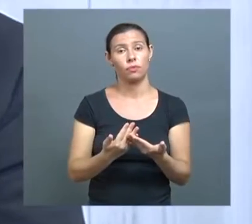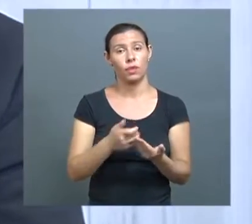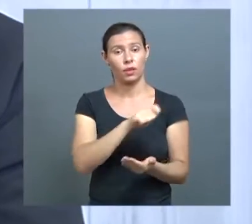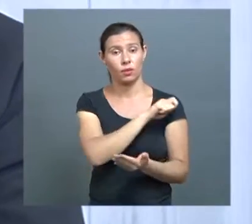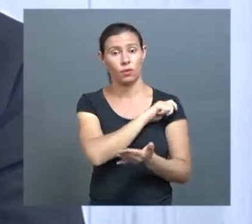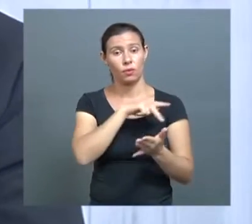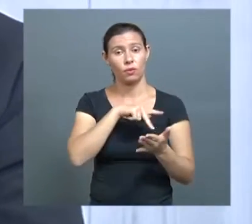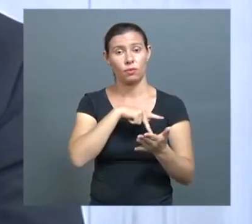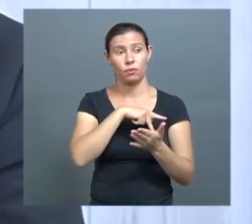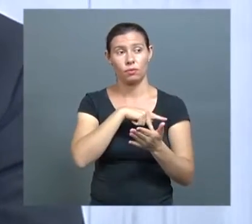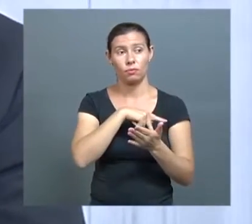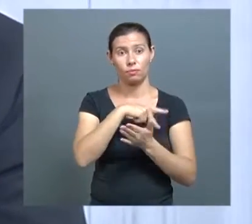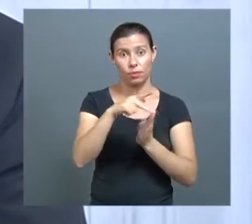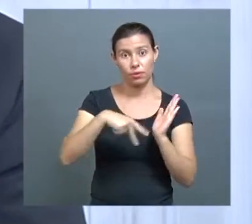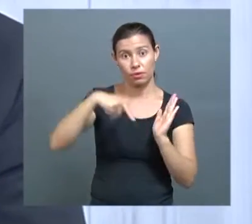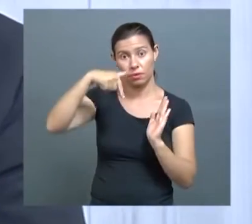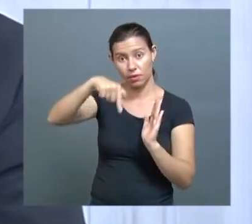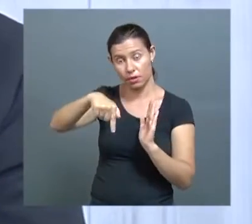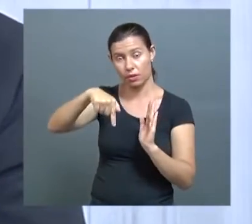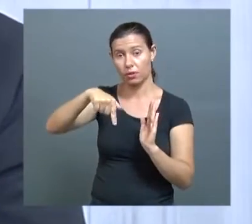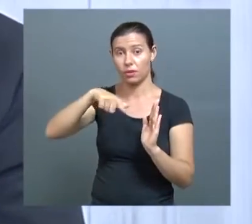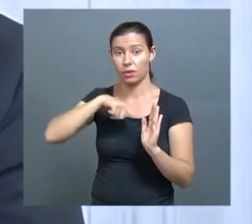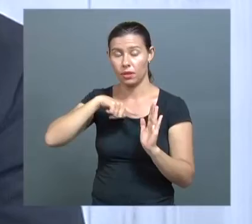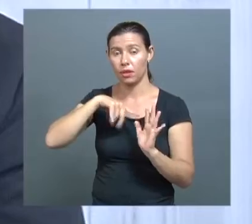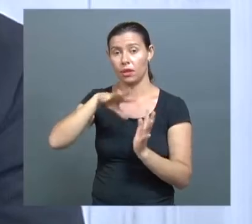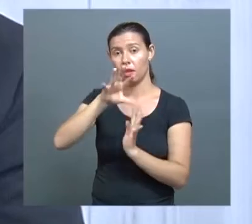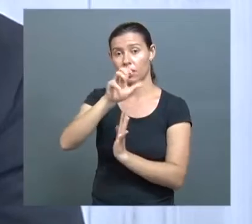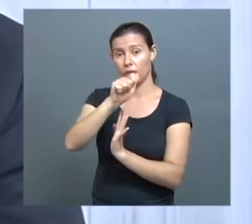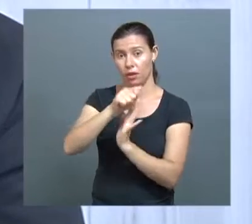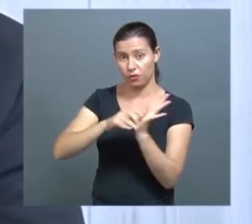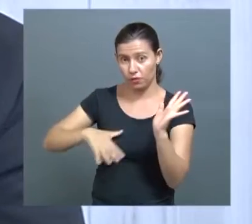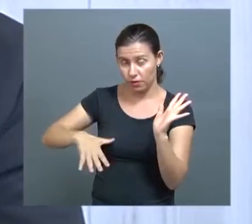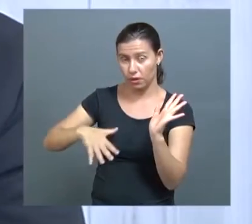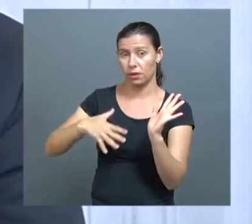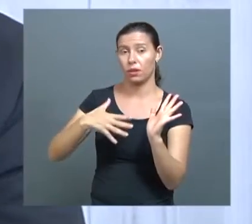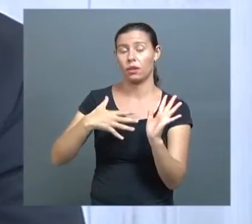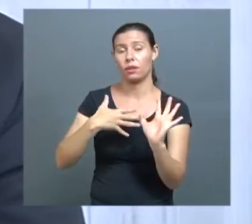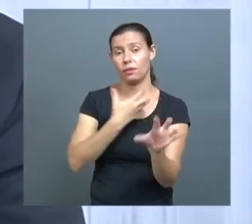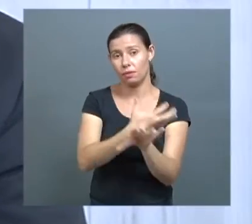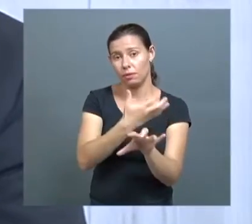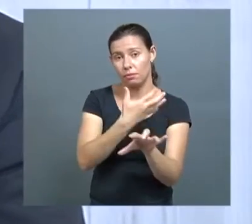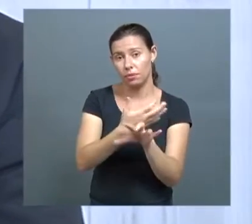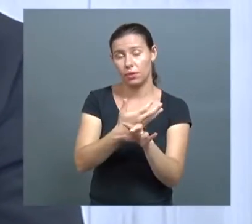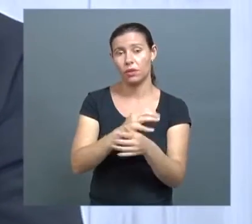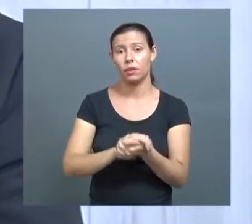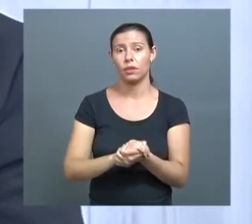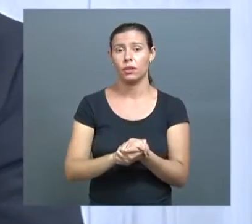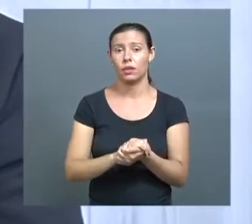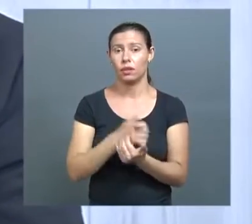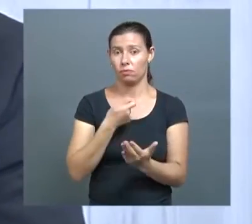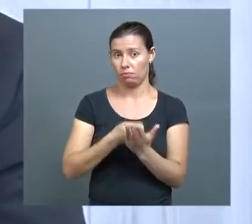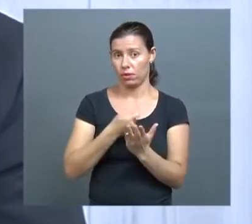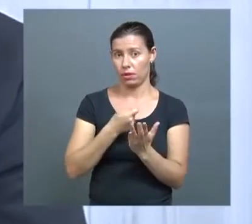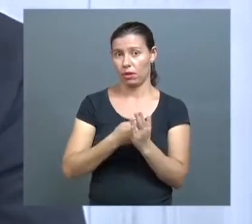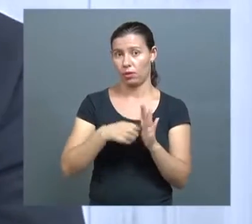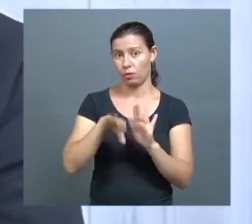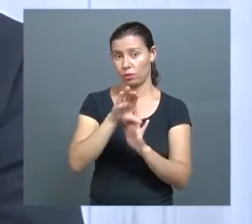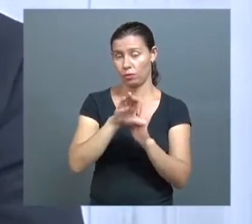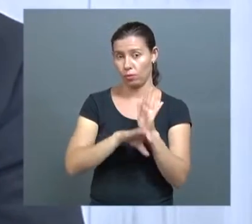período obrigatórias, regulares e curriculares, e que, além dos estágios que são